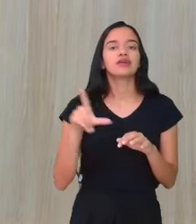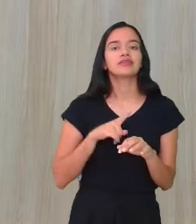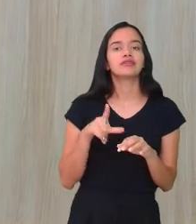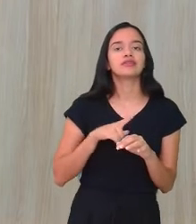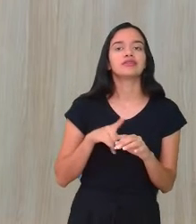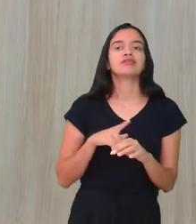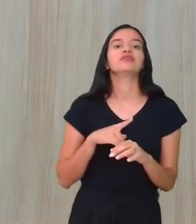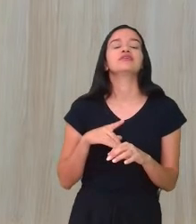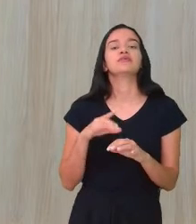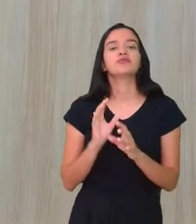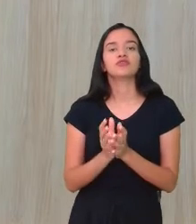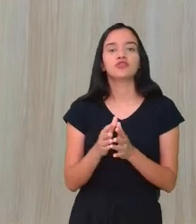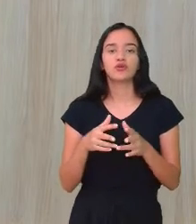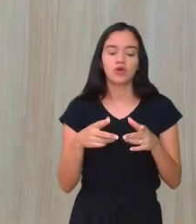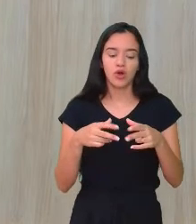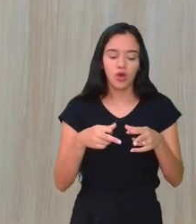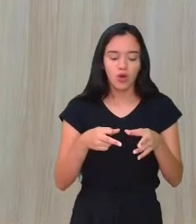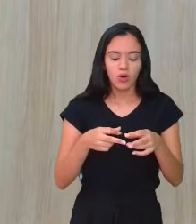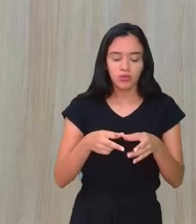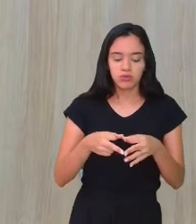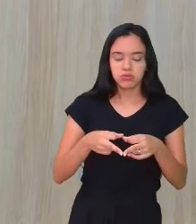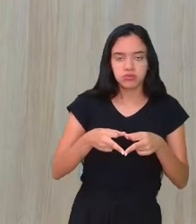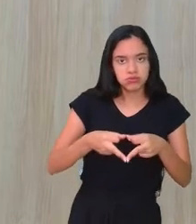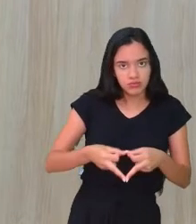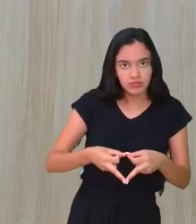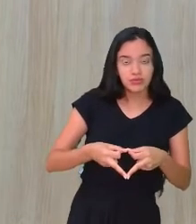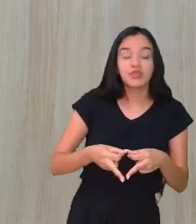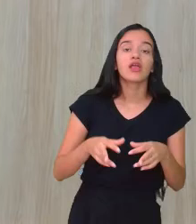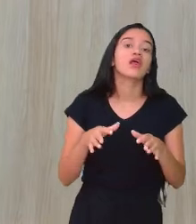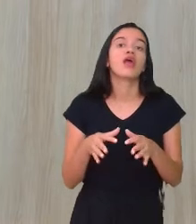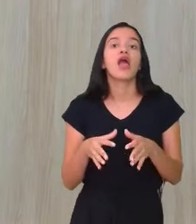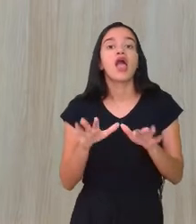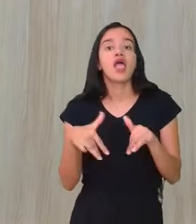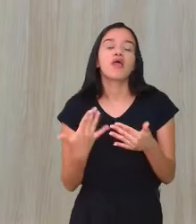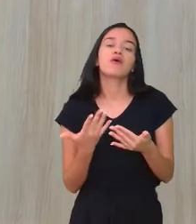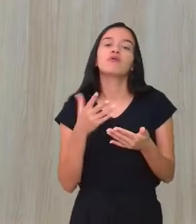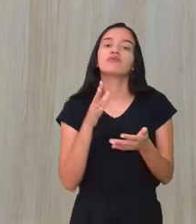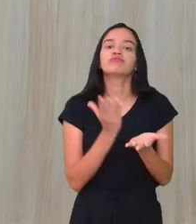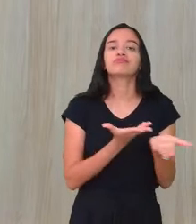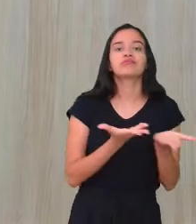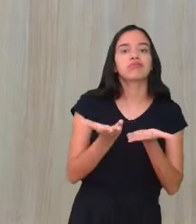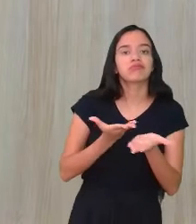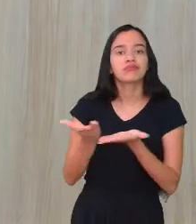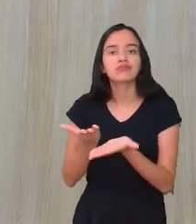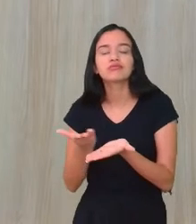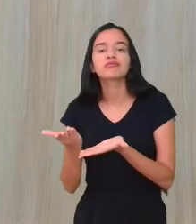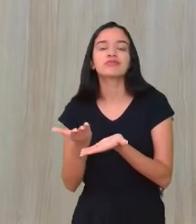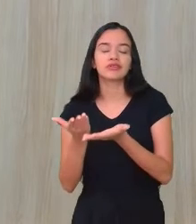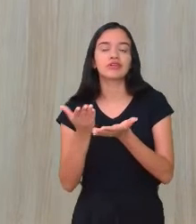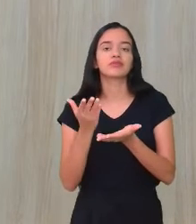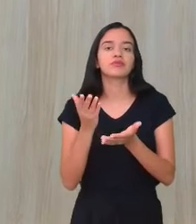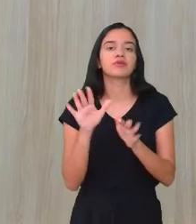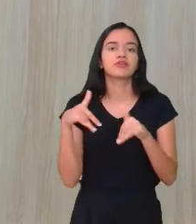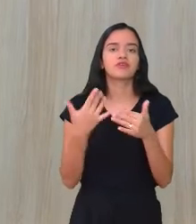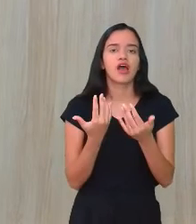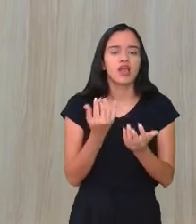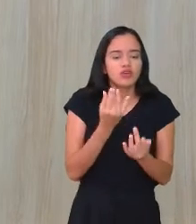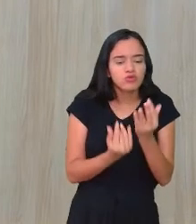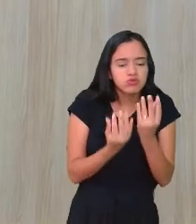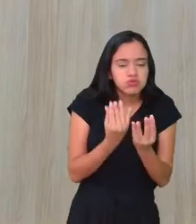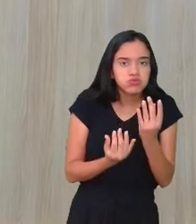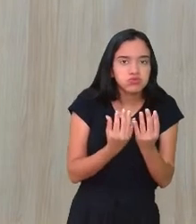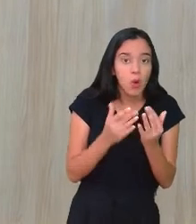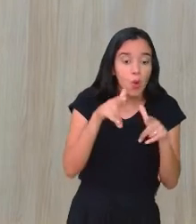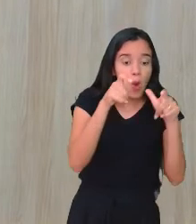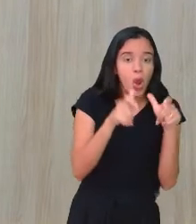cauterização do colo do útero. É uma espécie de um tratamento feito pelo ginecologista que vai queimar aquele local